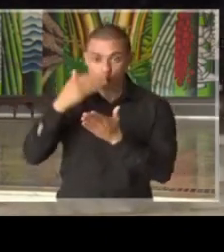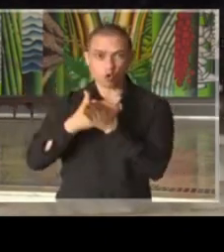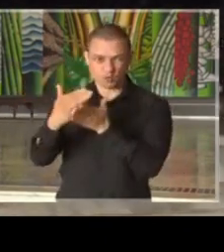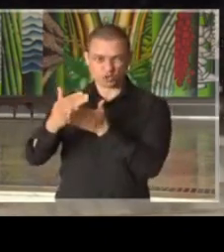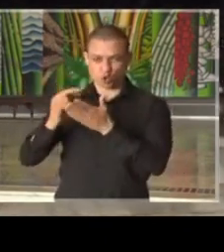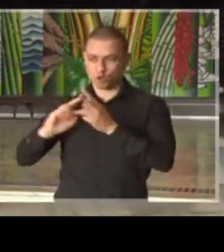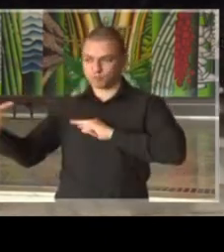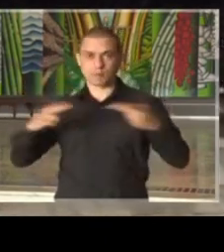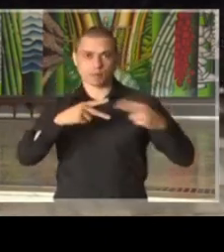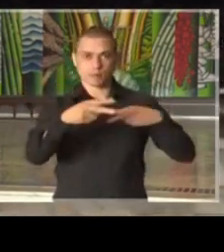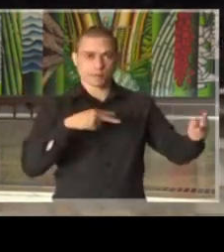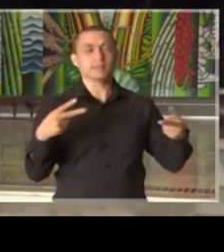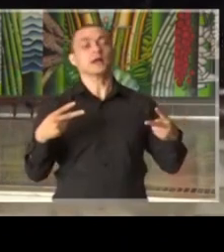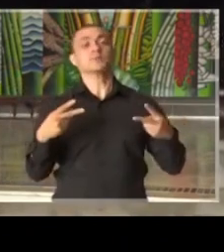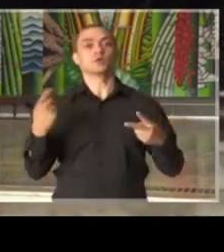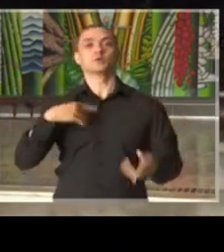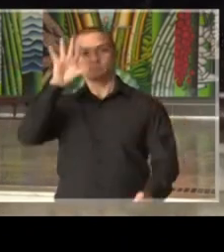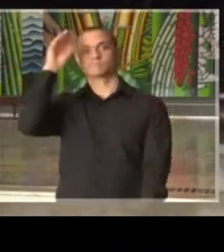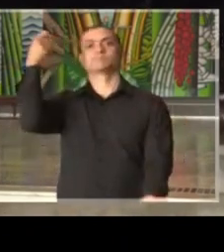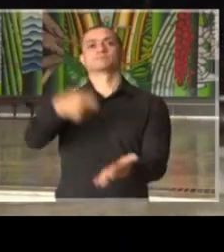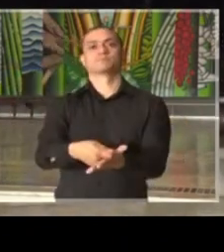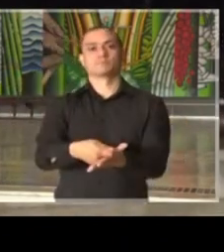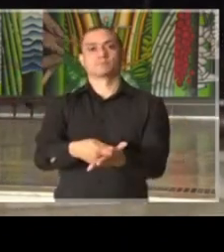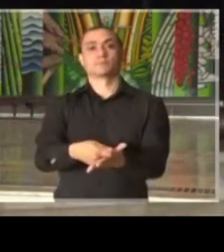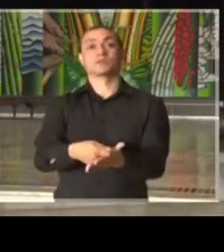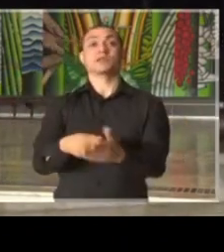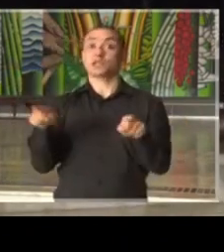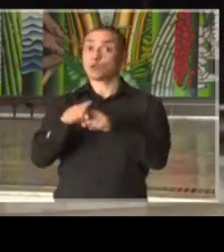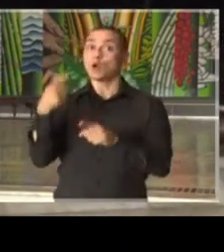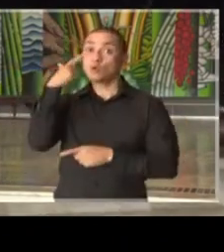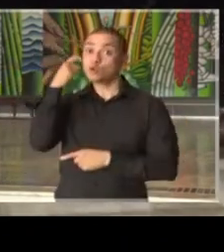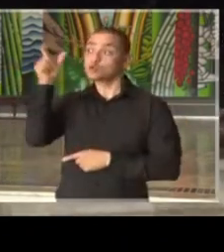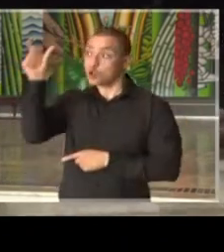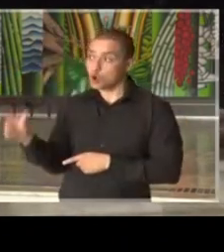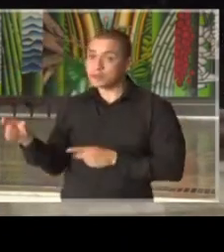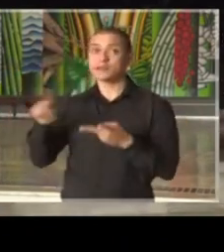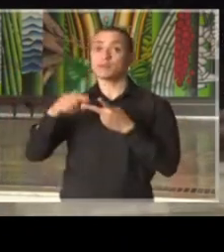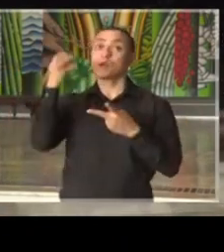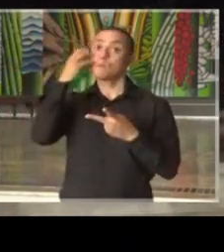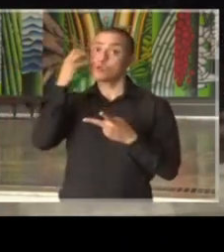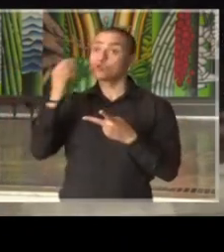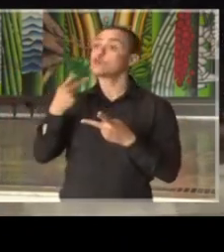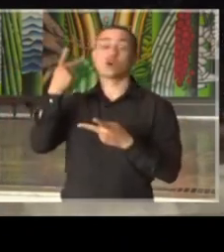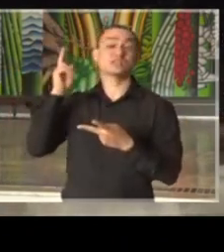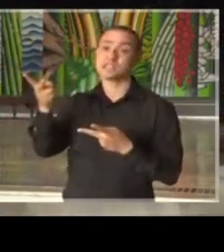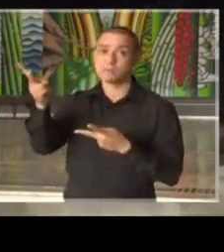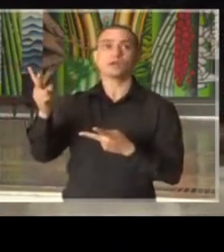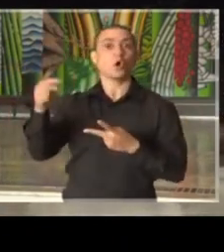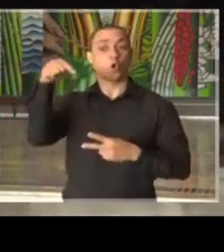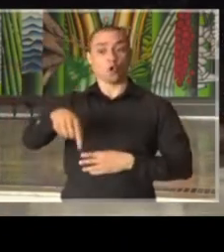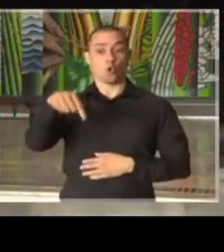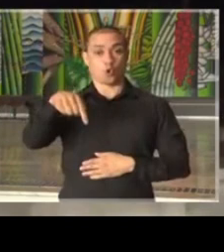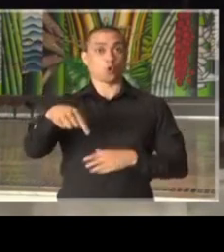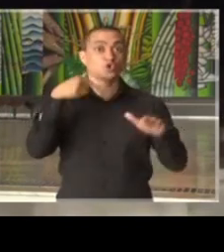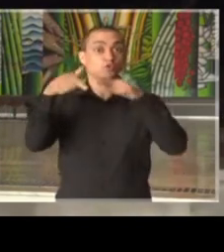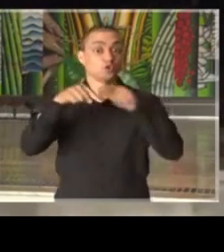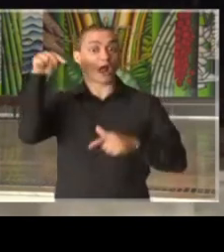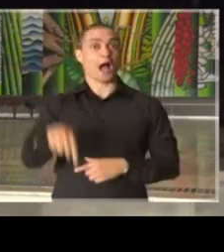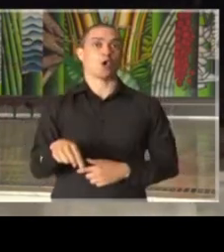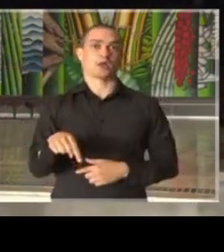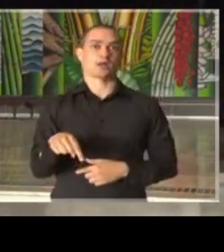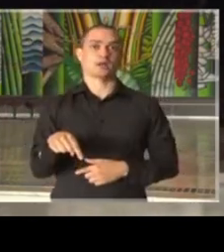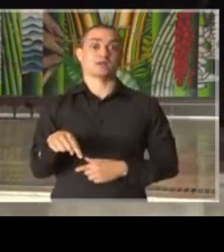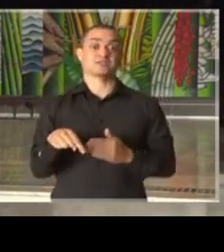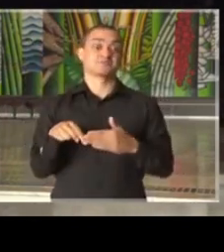decisões mais restritivas e, como sempre falam o governador e o prefeito, servem para o dia de hoje nesse horário. Nós